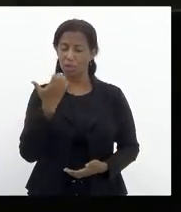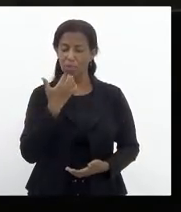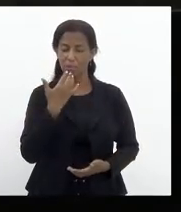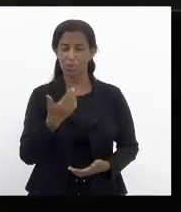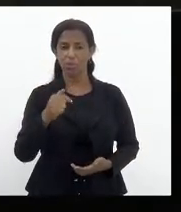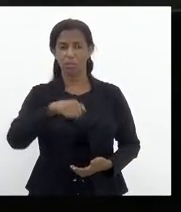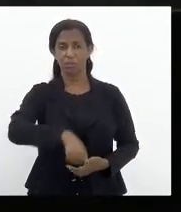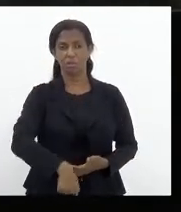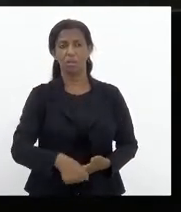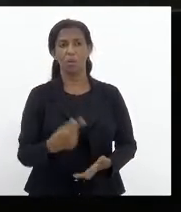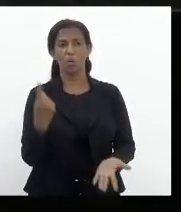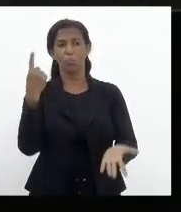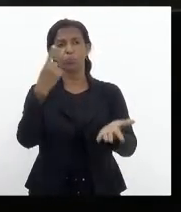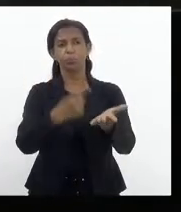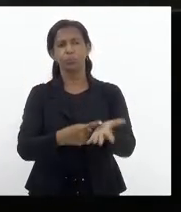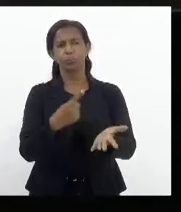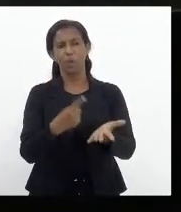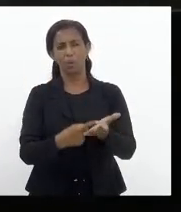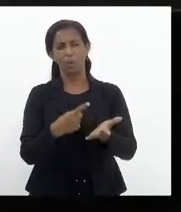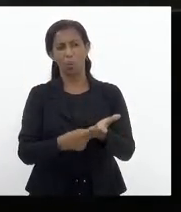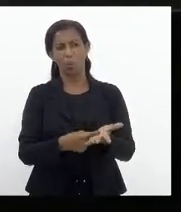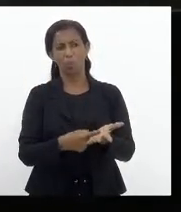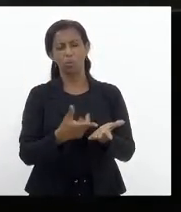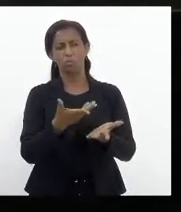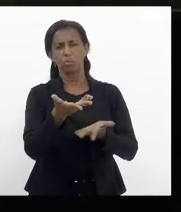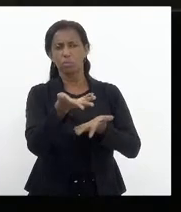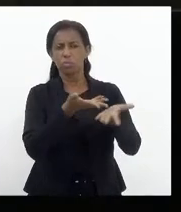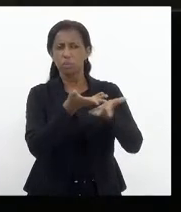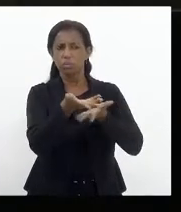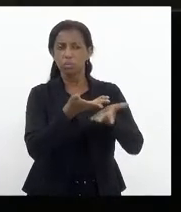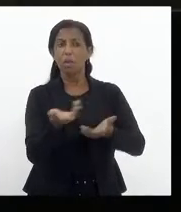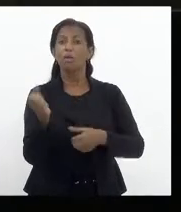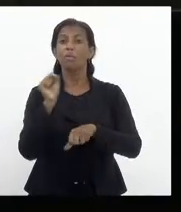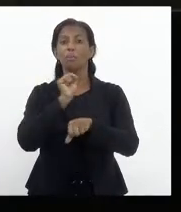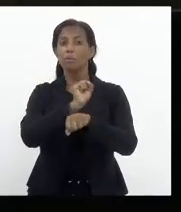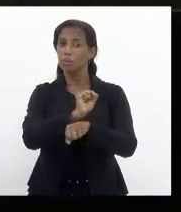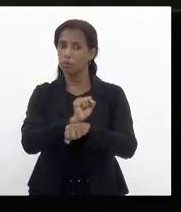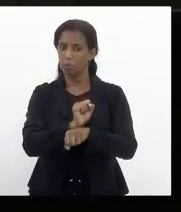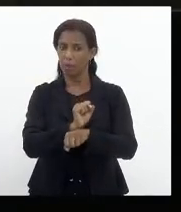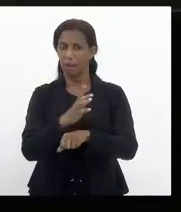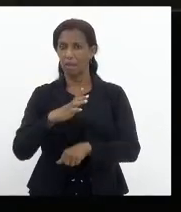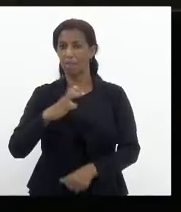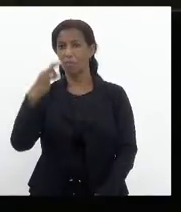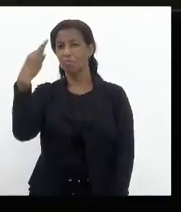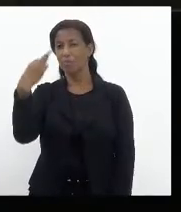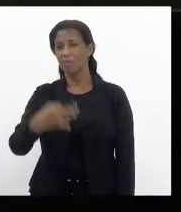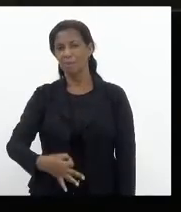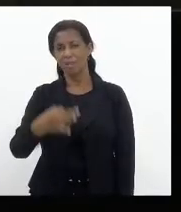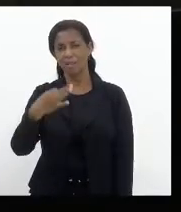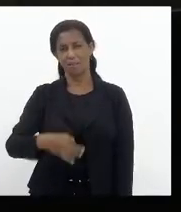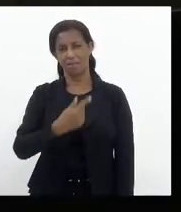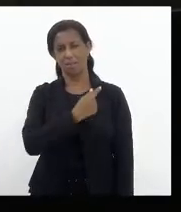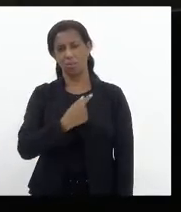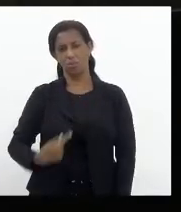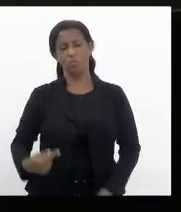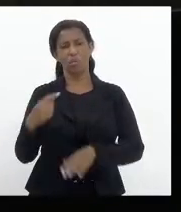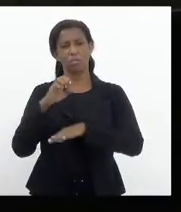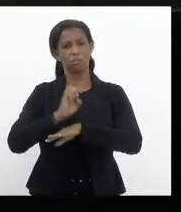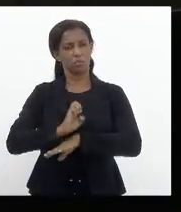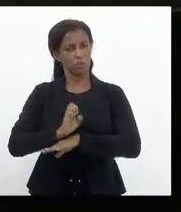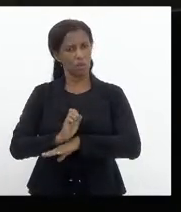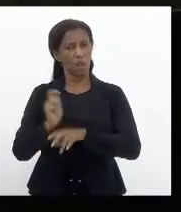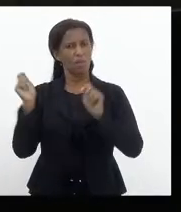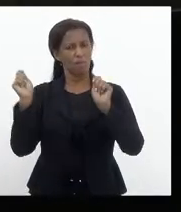aqui um acordo de procedimento, vamos aguardar, e eu tenho certeza que o governador do Estado